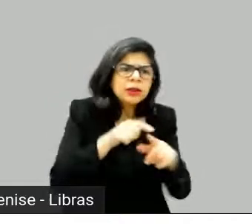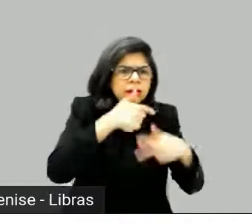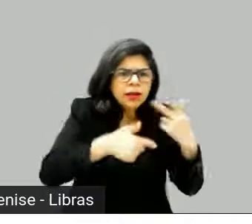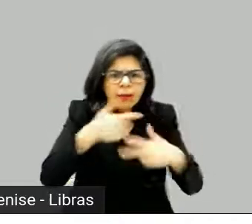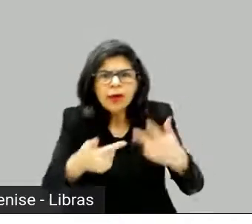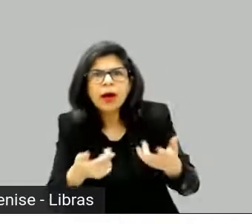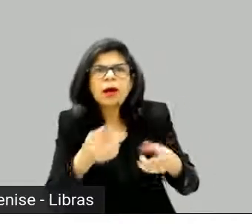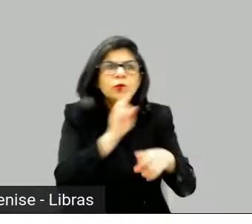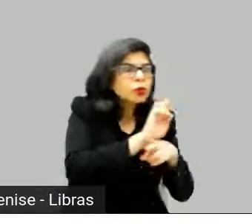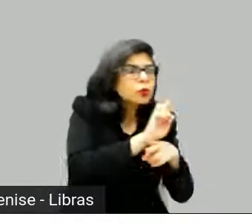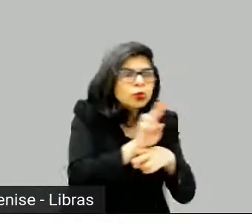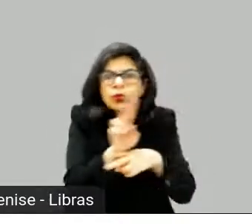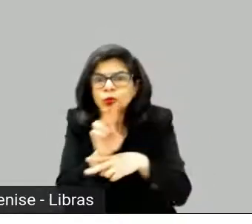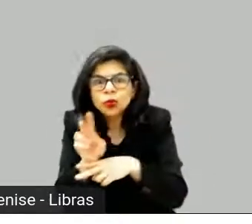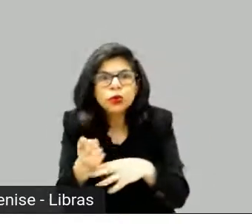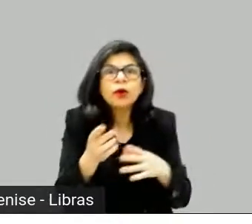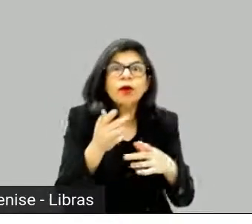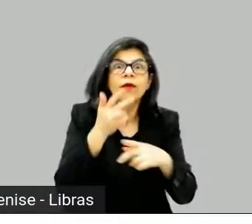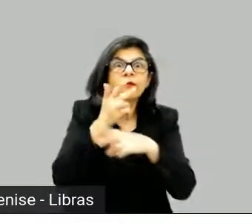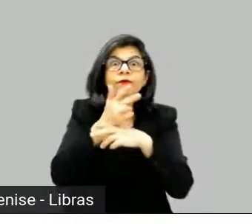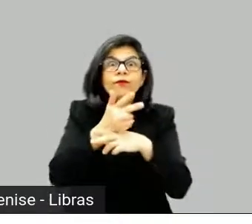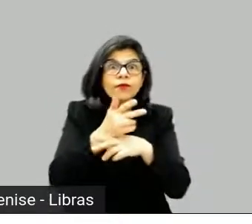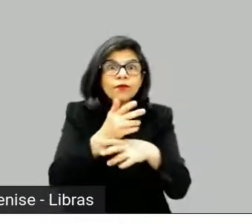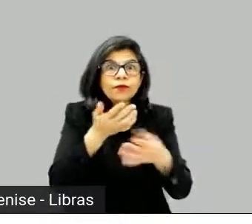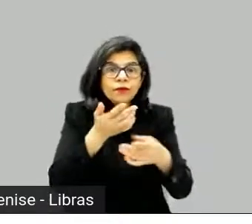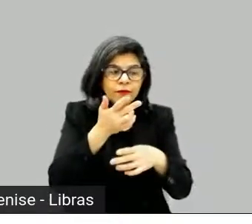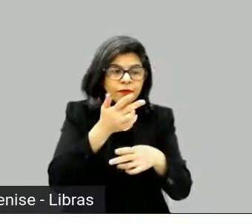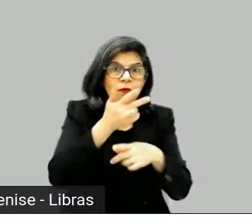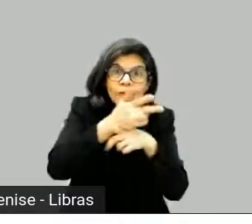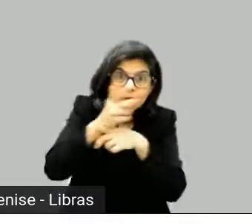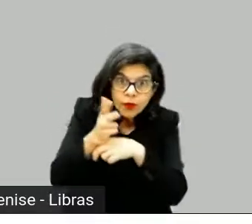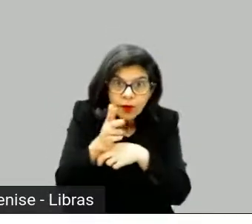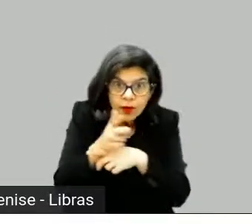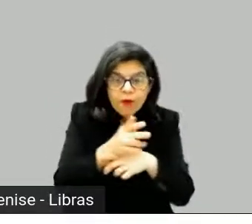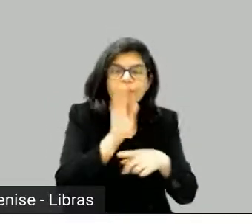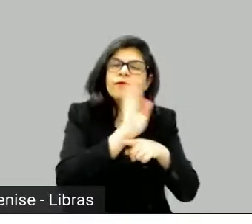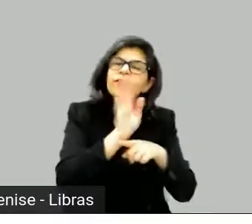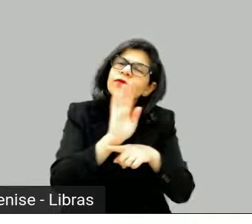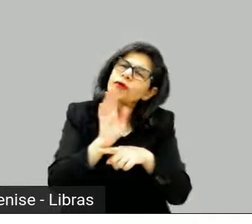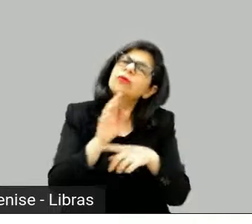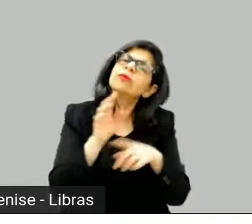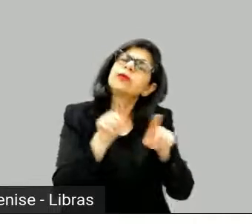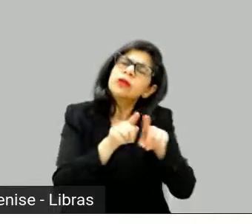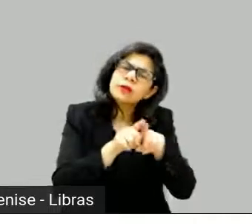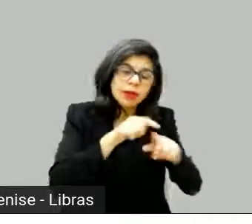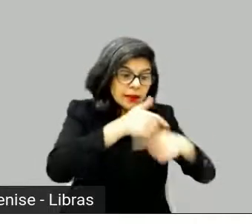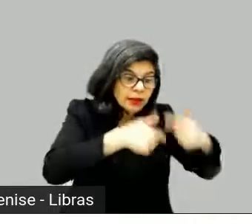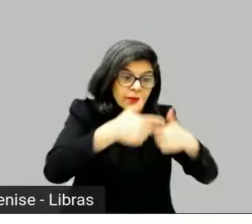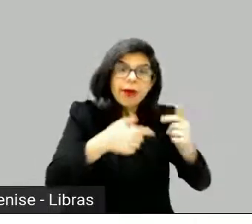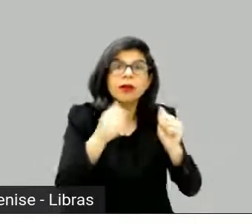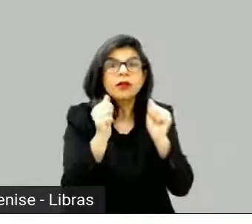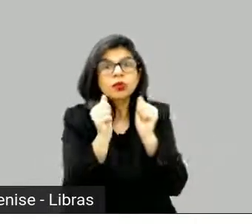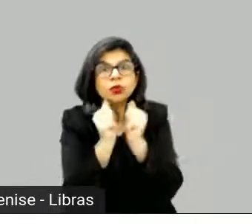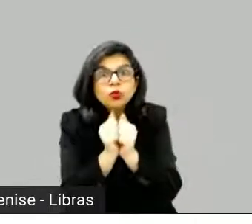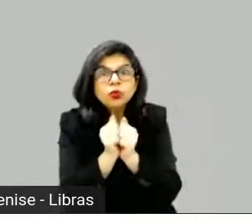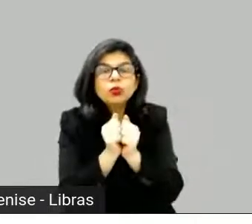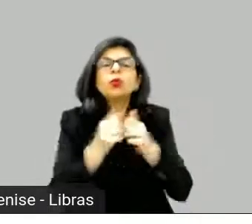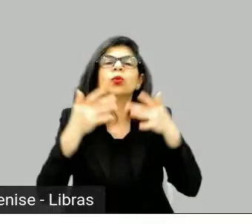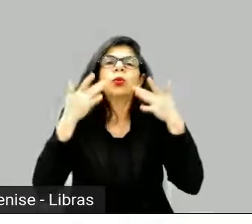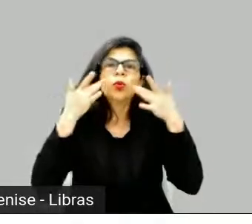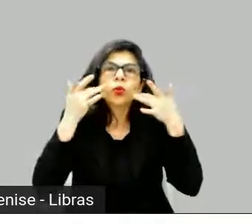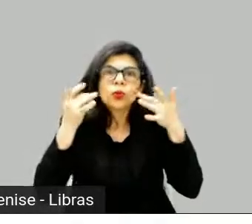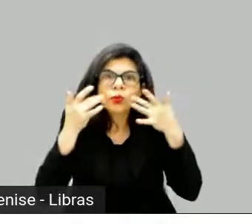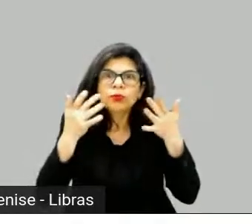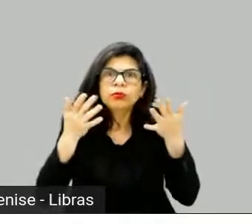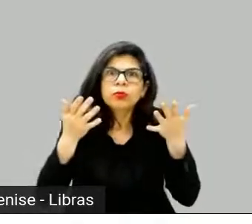a criação com a realização, né. Então, se, por exemplo, é a ponte,